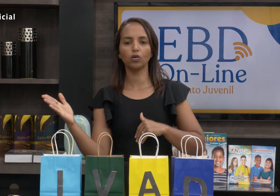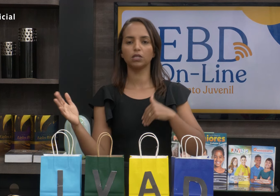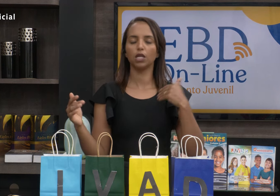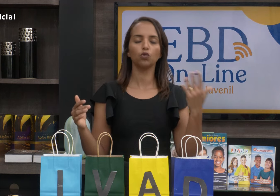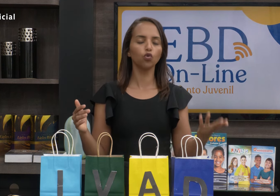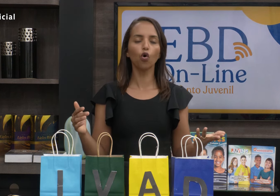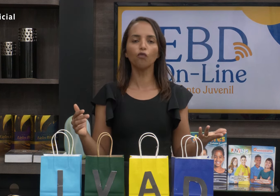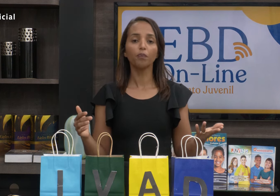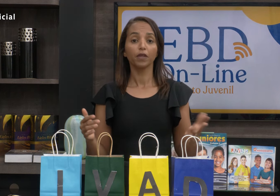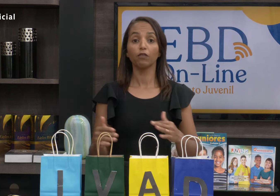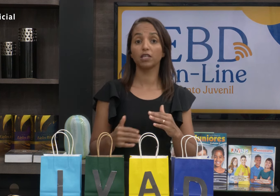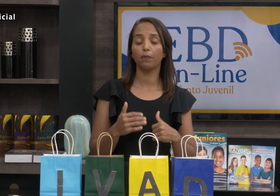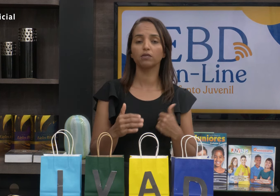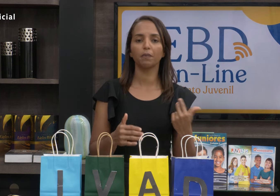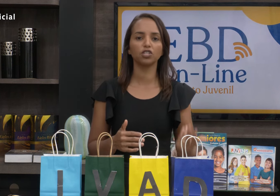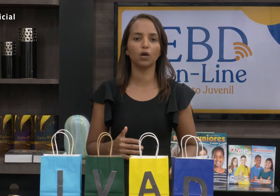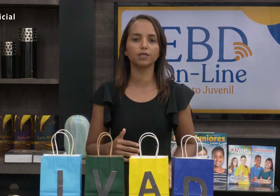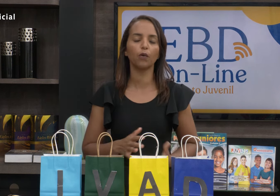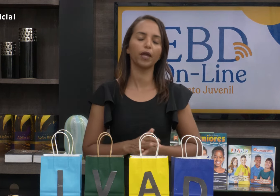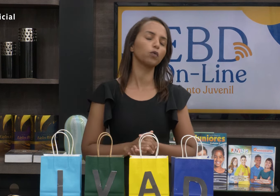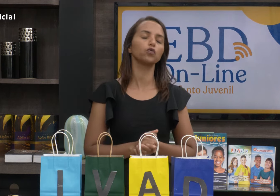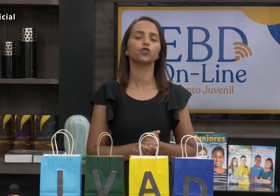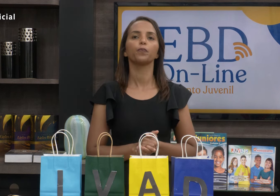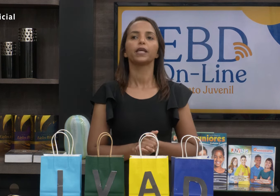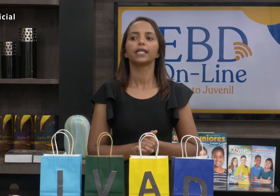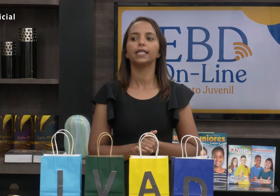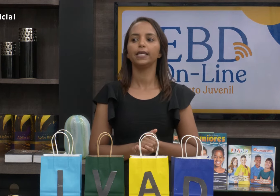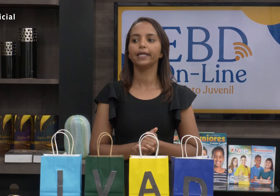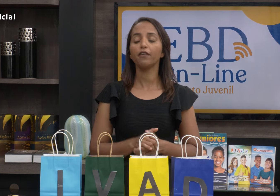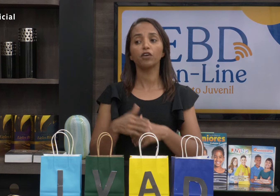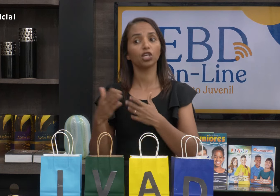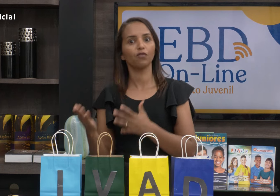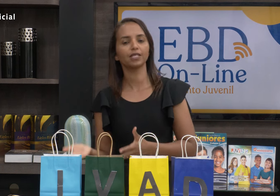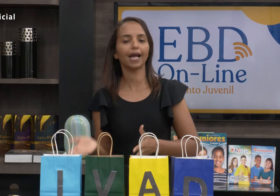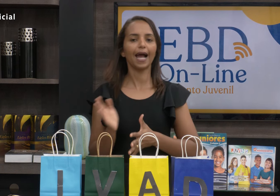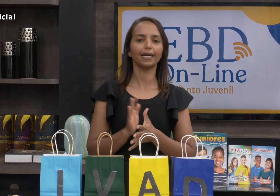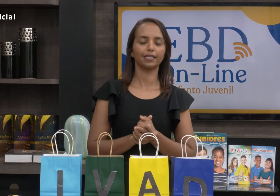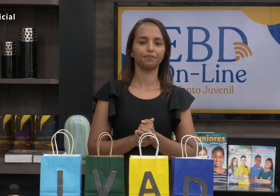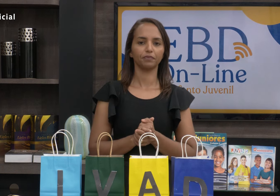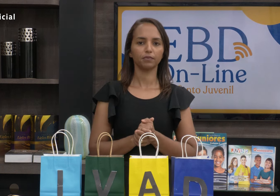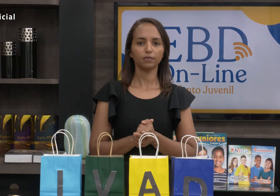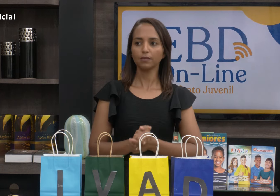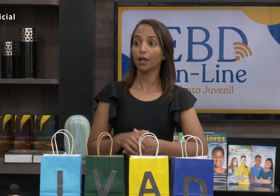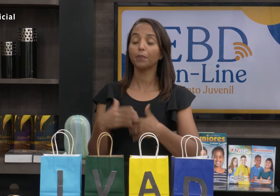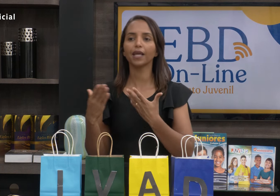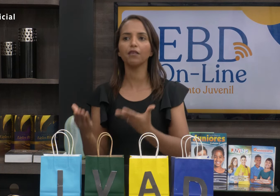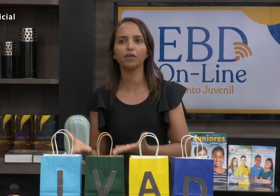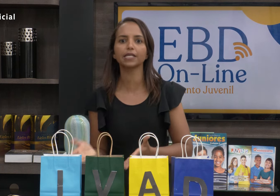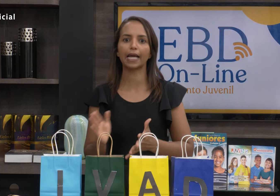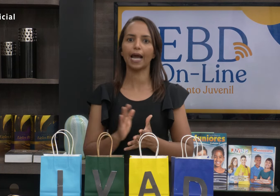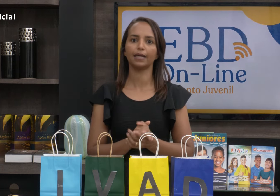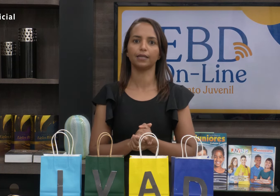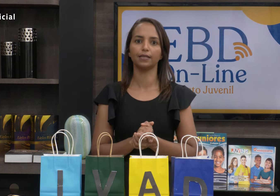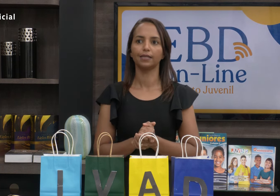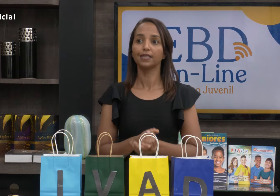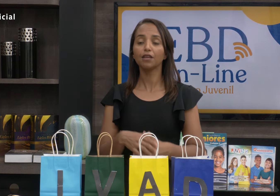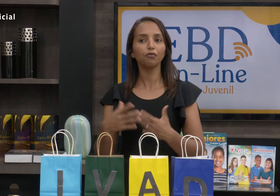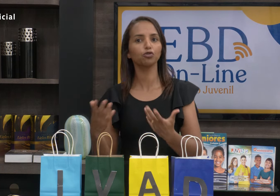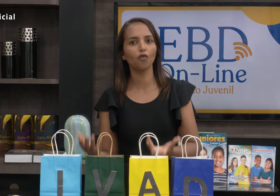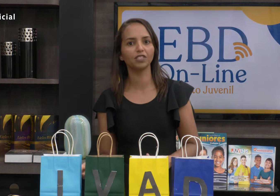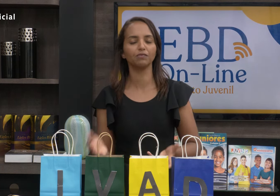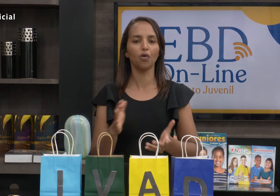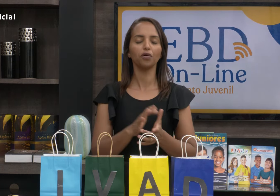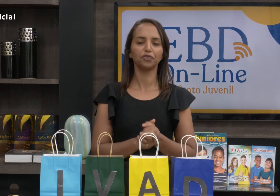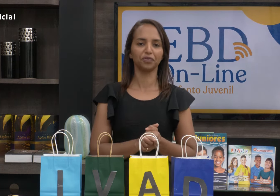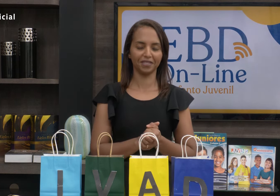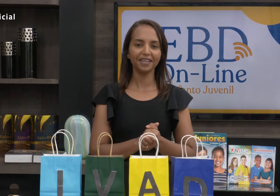principal do Antigo e do Novo, você pode também já usar o recurso de quem foi que escreveu essa carta, para quem foi essa carta, quem